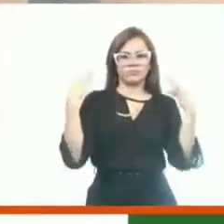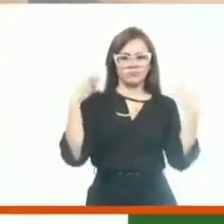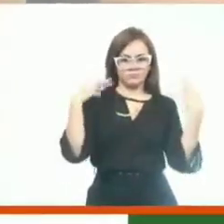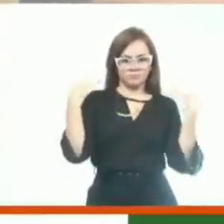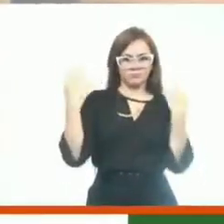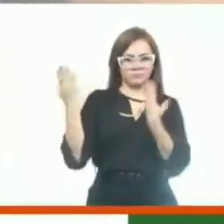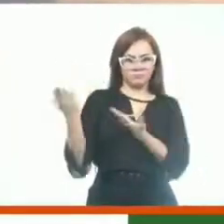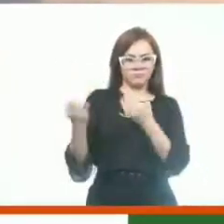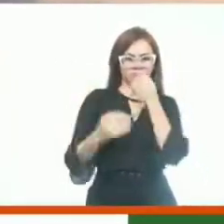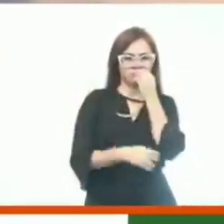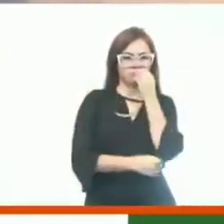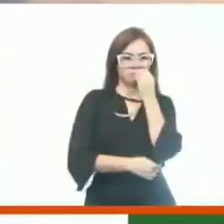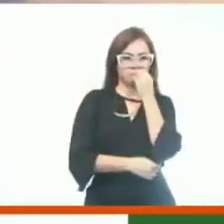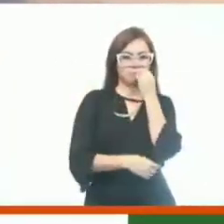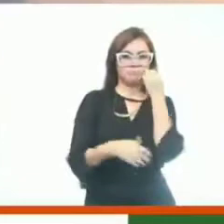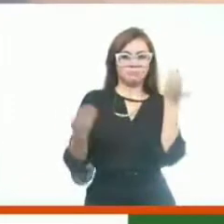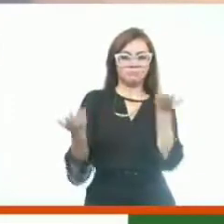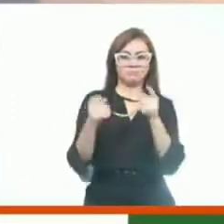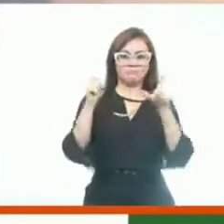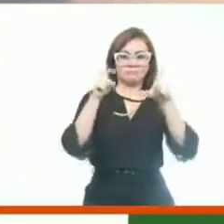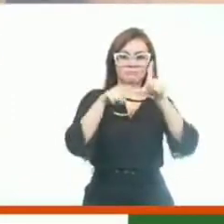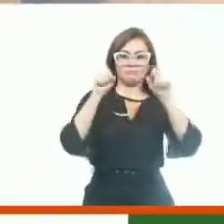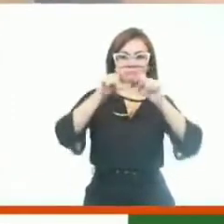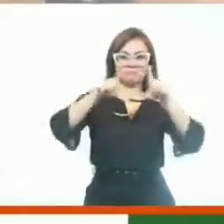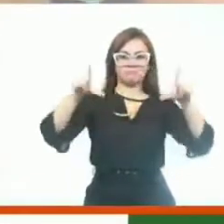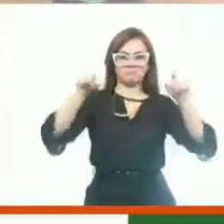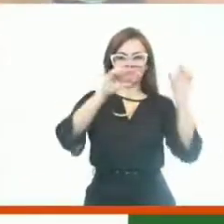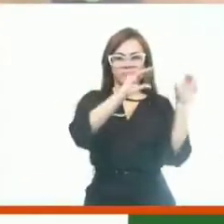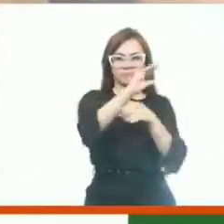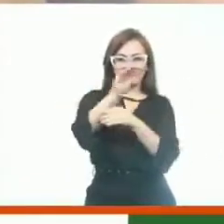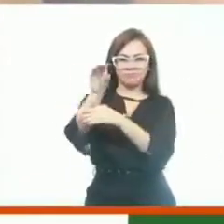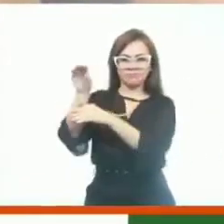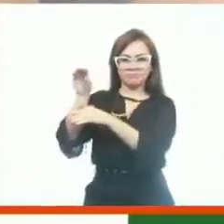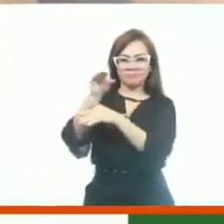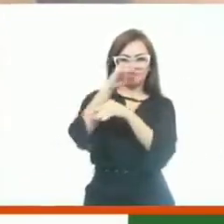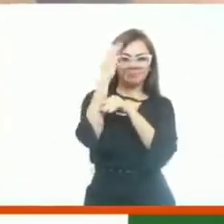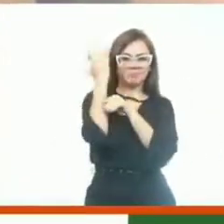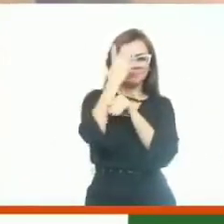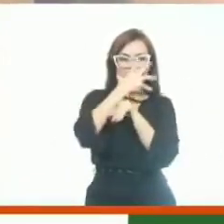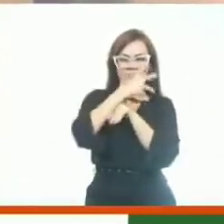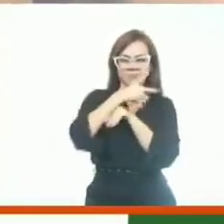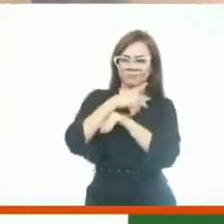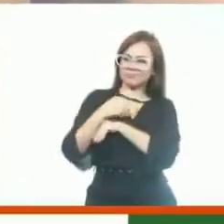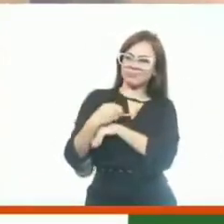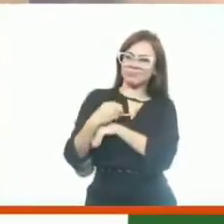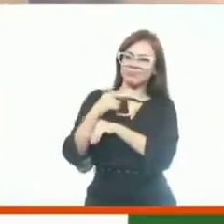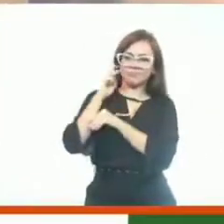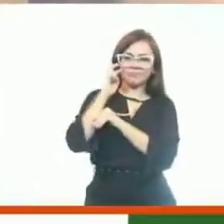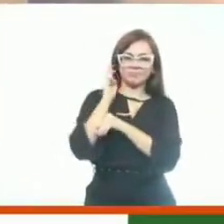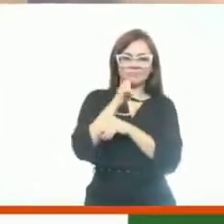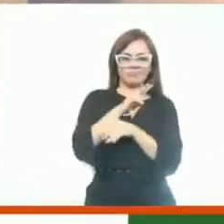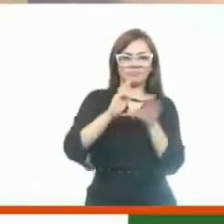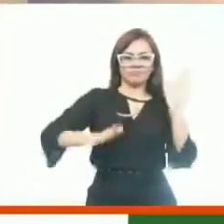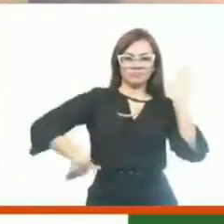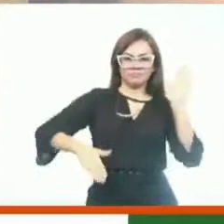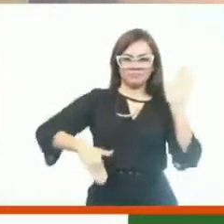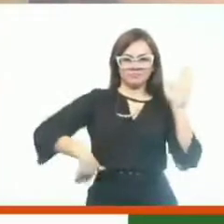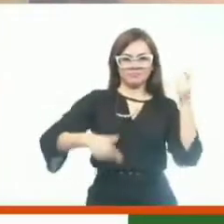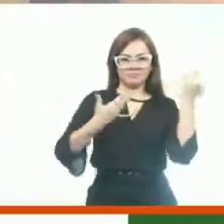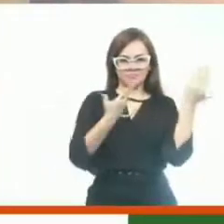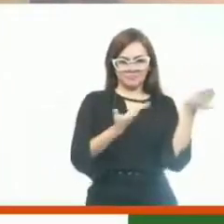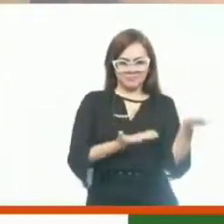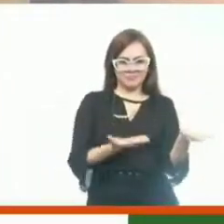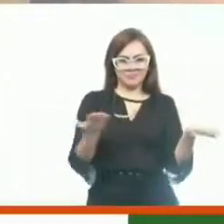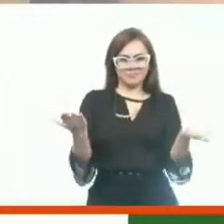botar um link aí com as imagens dessa obra lá de Arpoeiras,